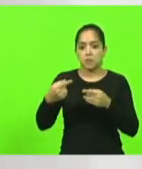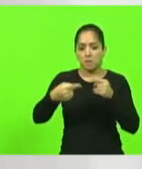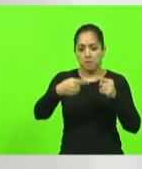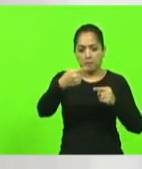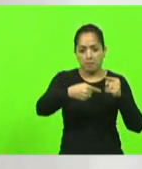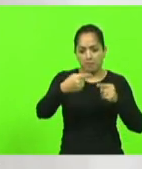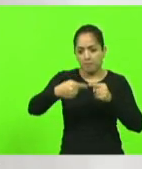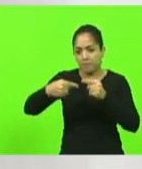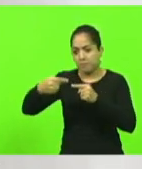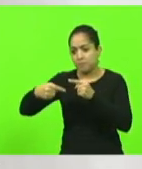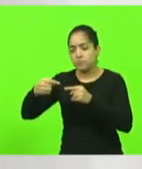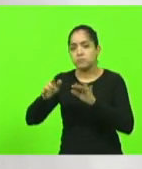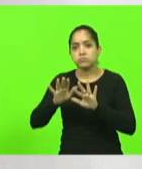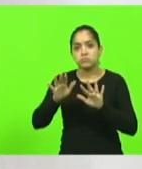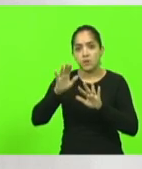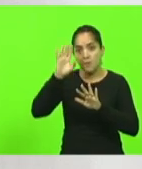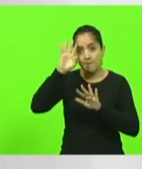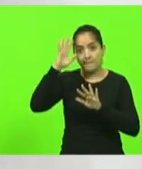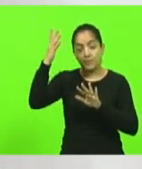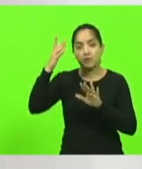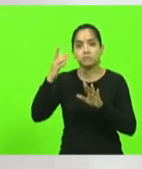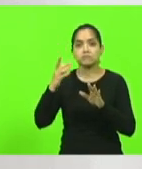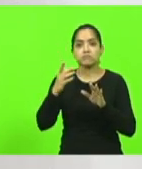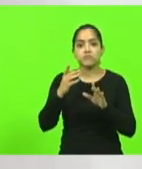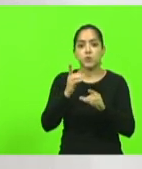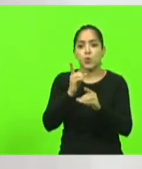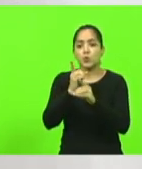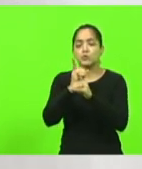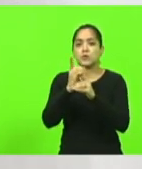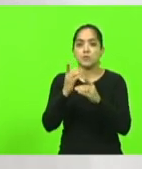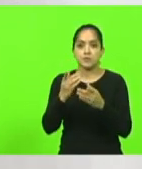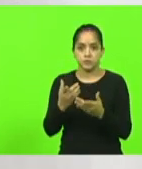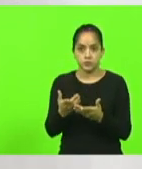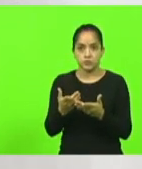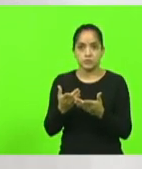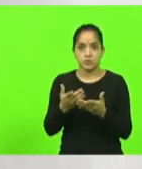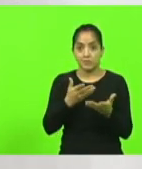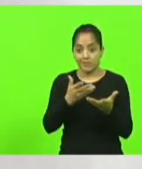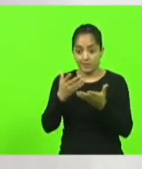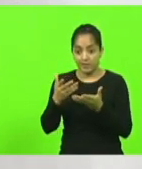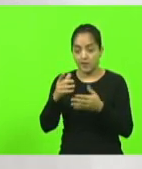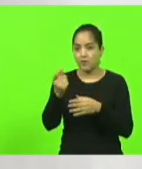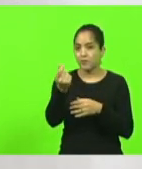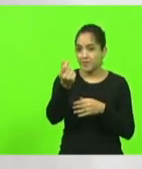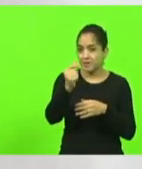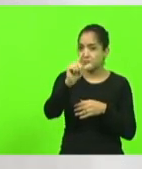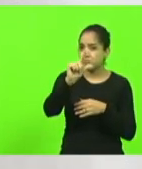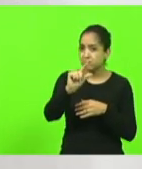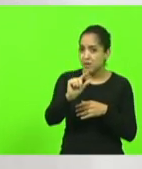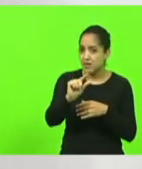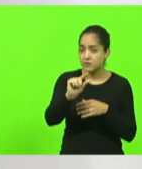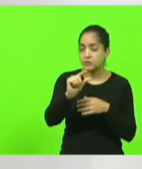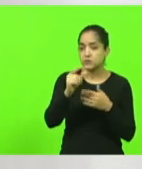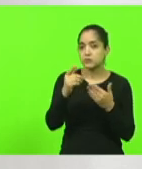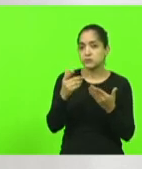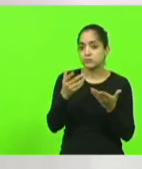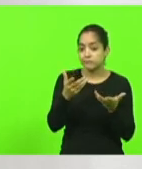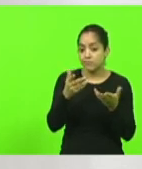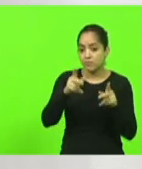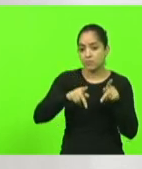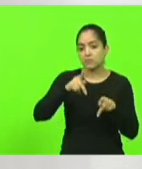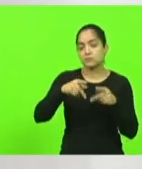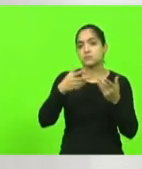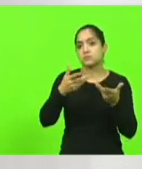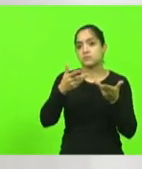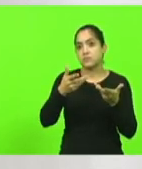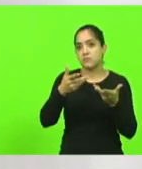para buscar uma solução, porque o que a população realmente quer é que o preço do combustível baixe de alguma forma. O governo federal já abaixou